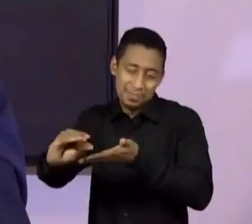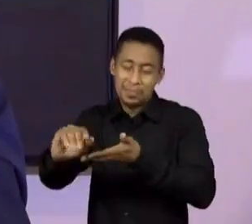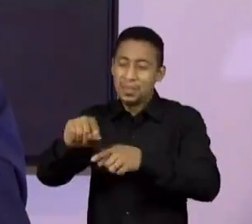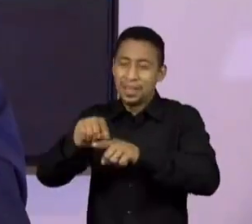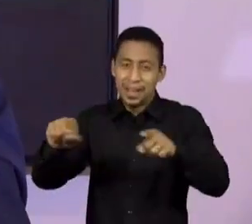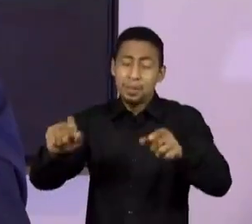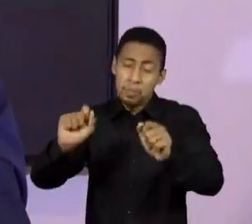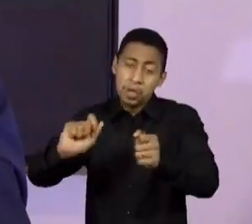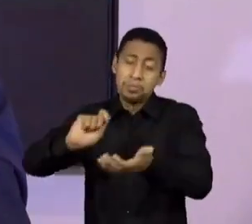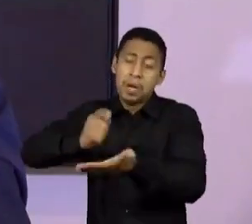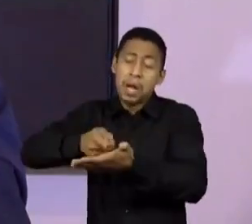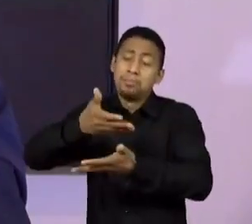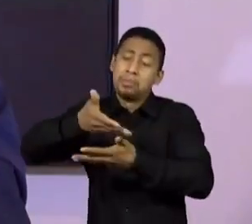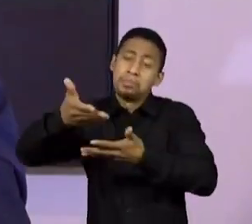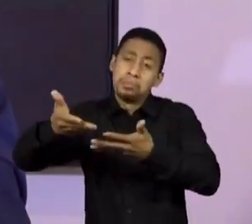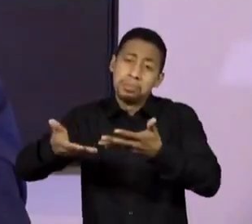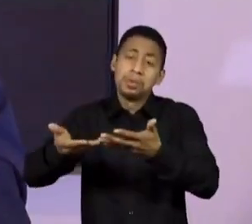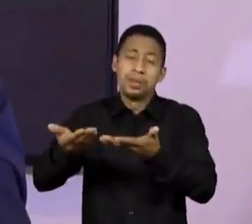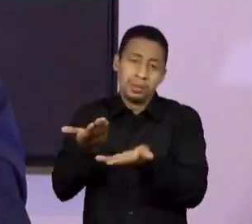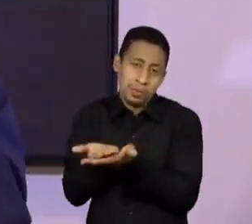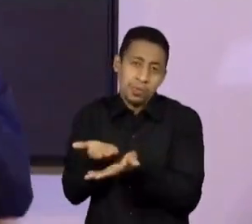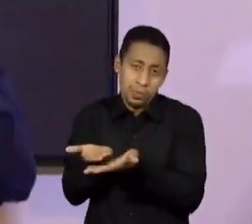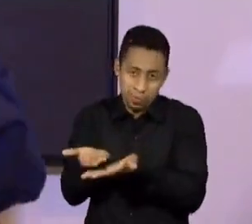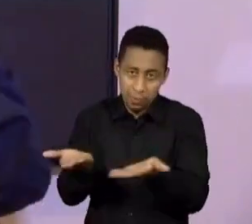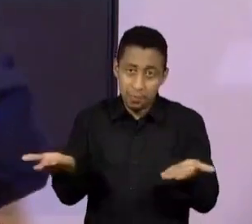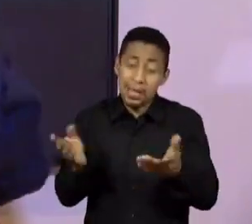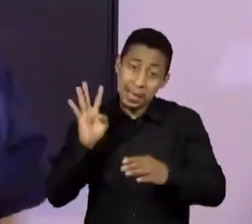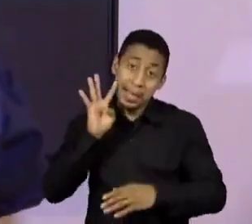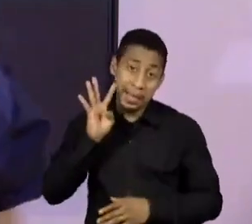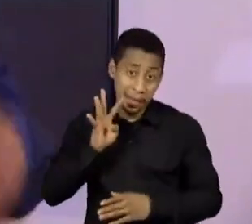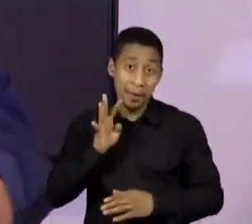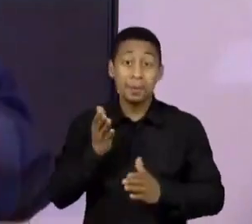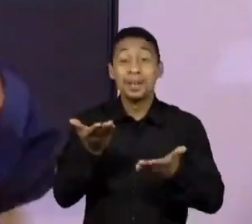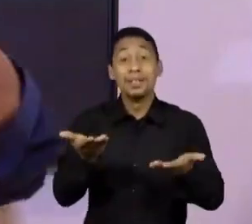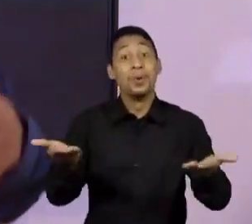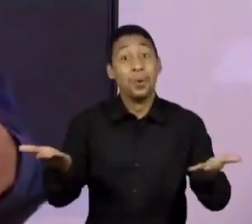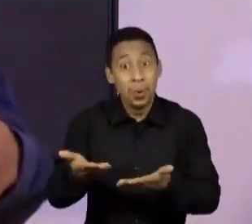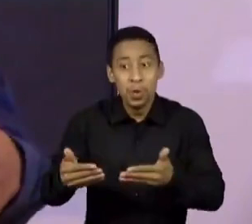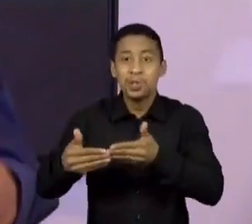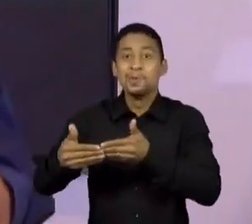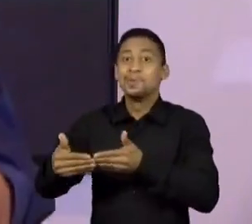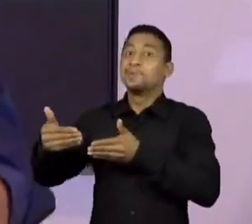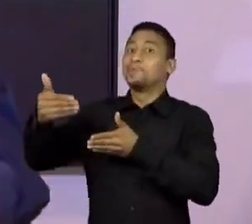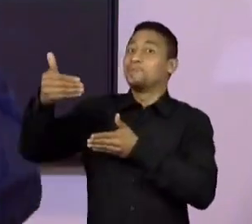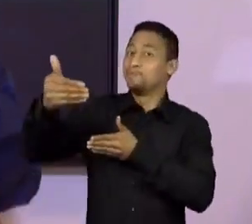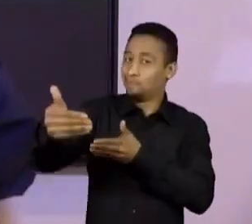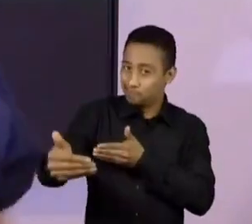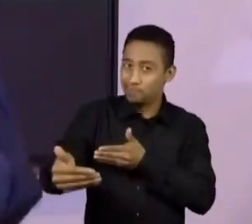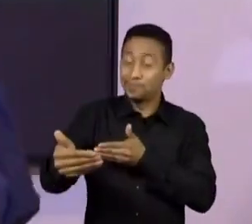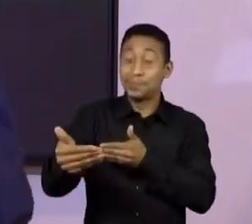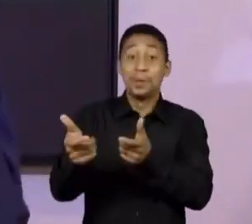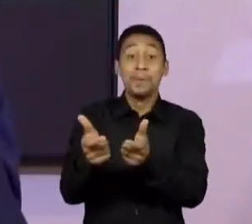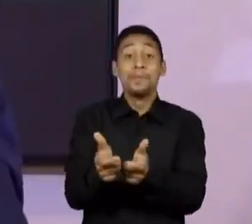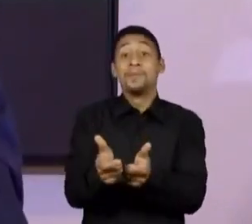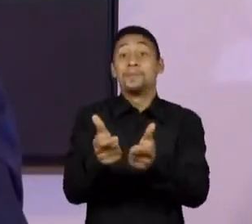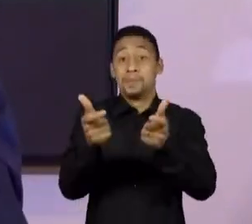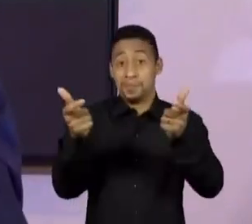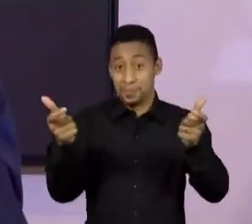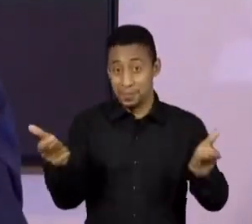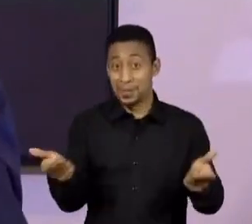legal. E hoje avança mais isso, porque muita gente